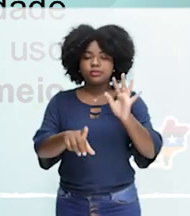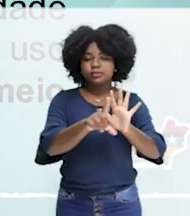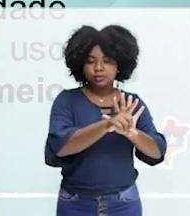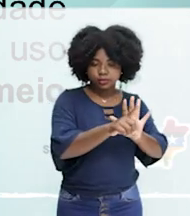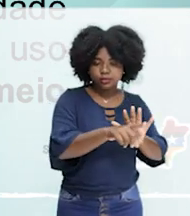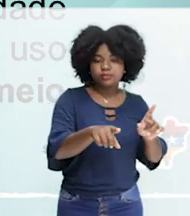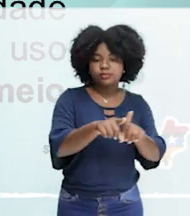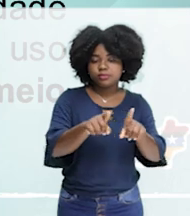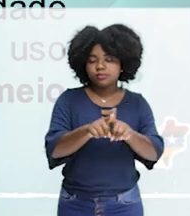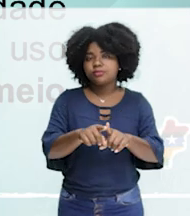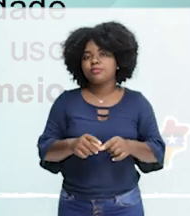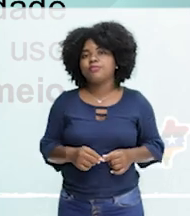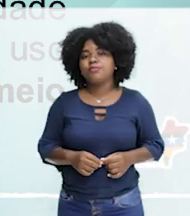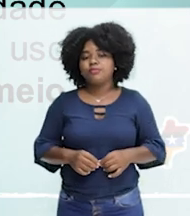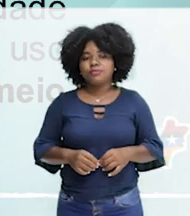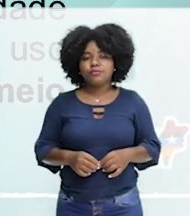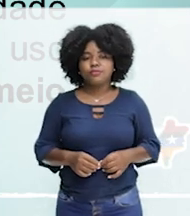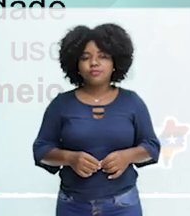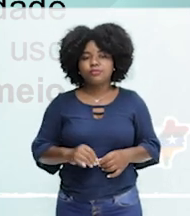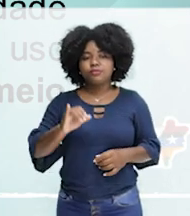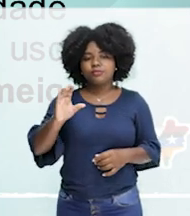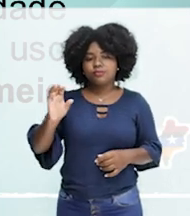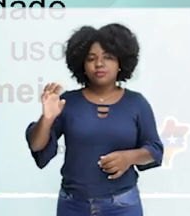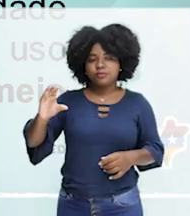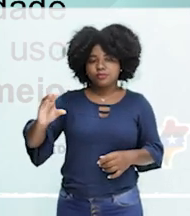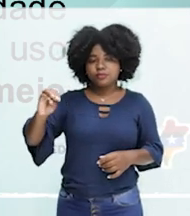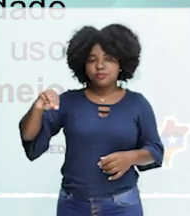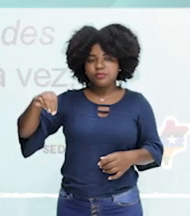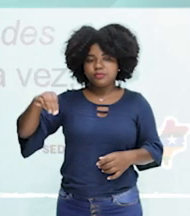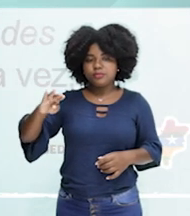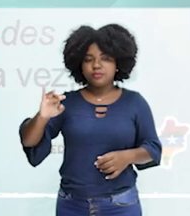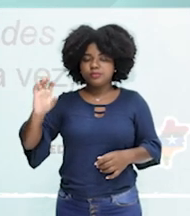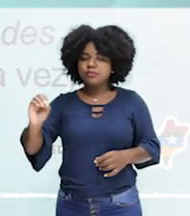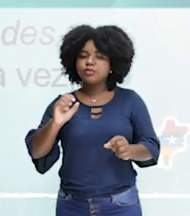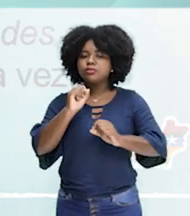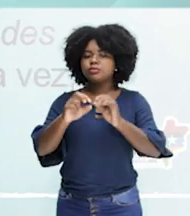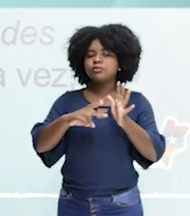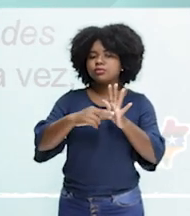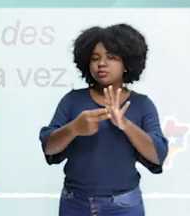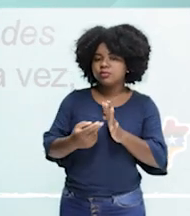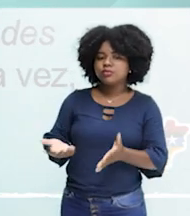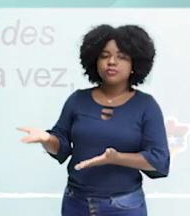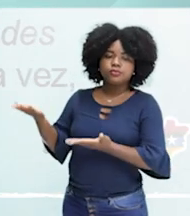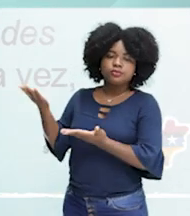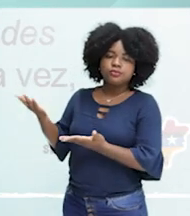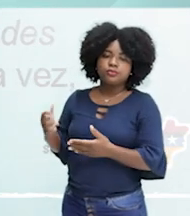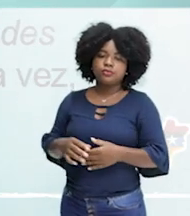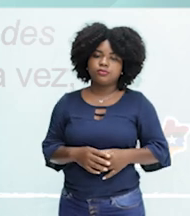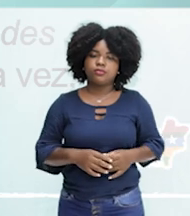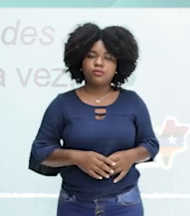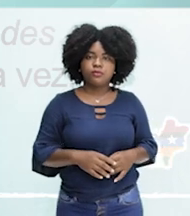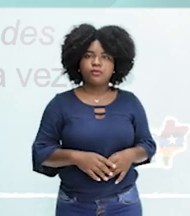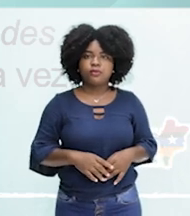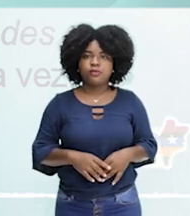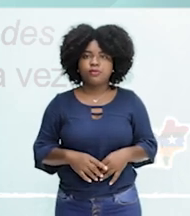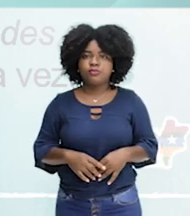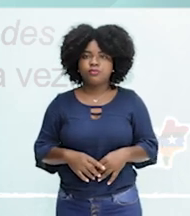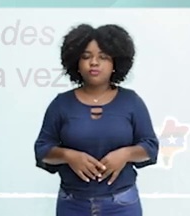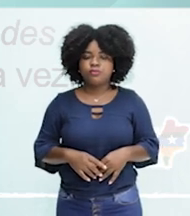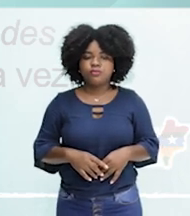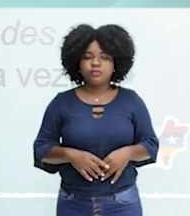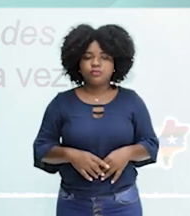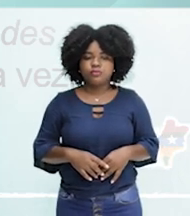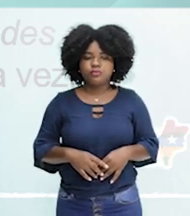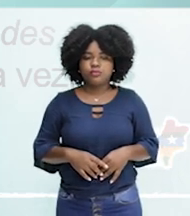ambientais. Fiscalização clara. O ICMBio. que significa, Marcos? Instituto Chico Mendes de Conservação à